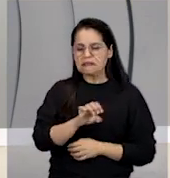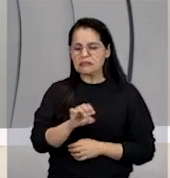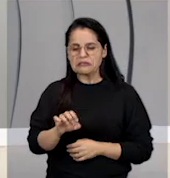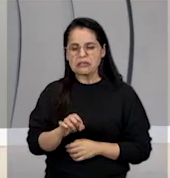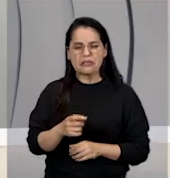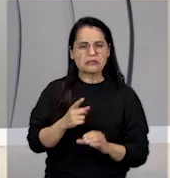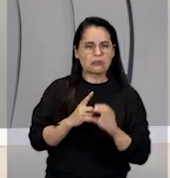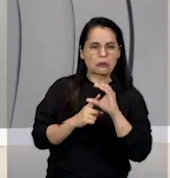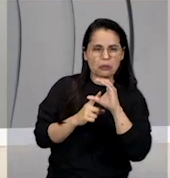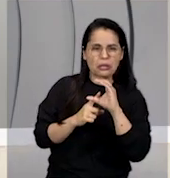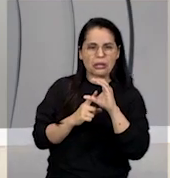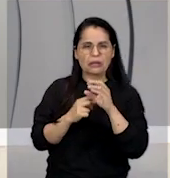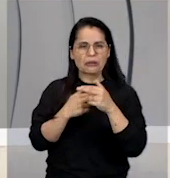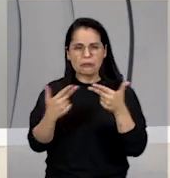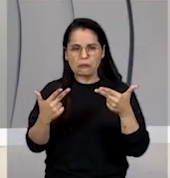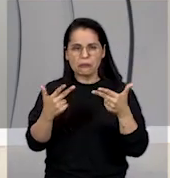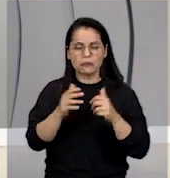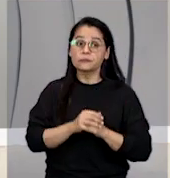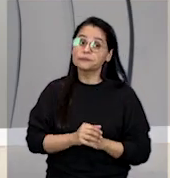comunista e por aí vai.